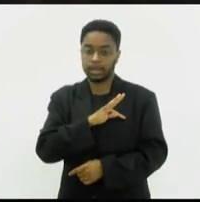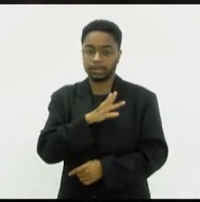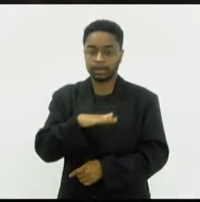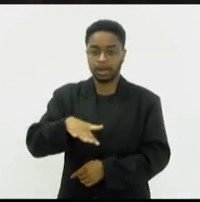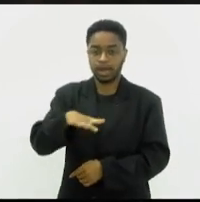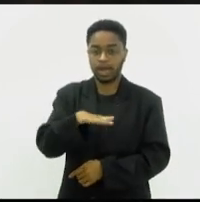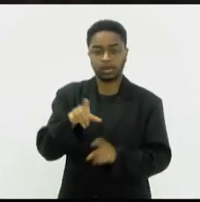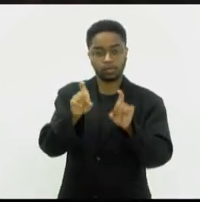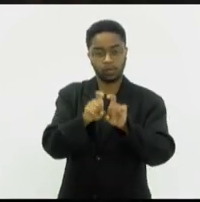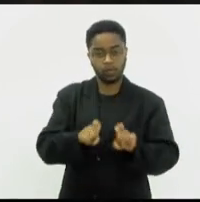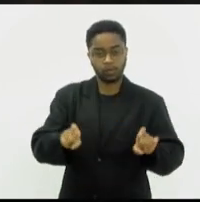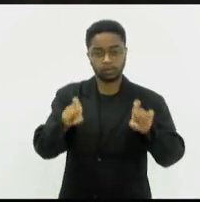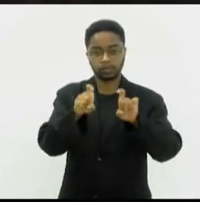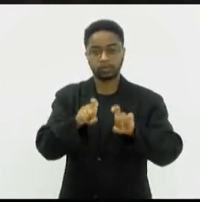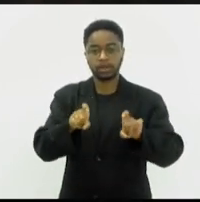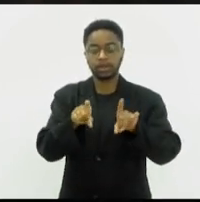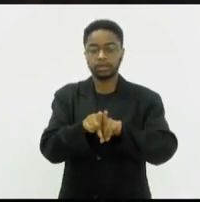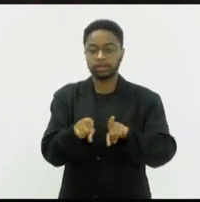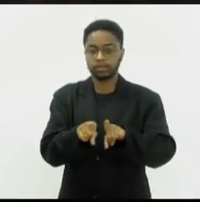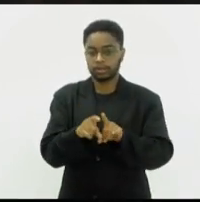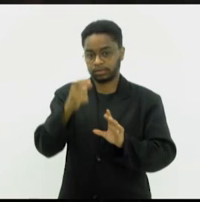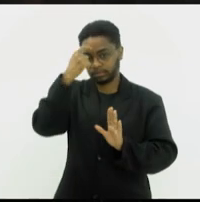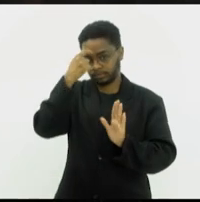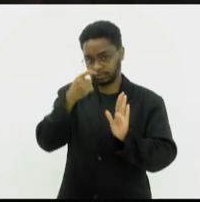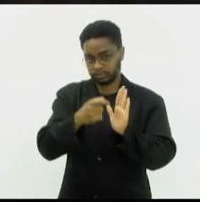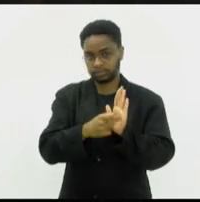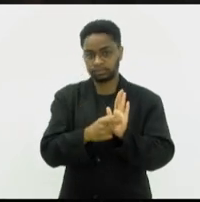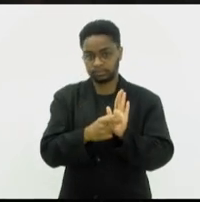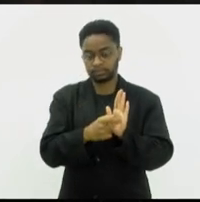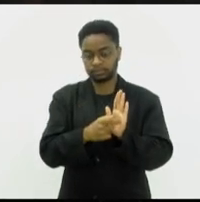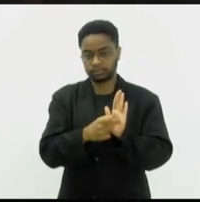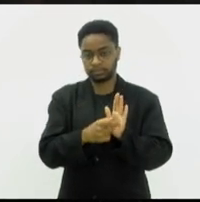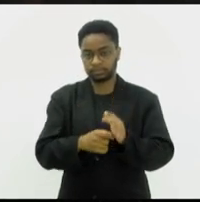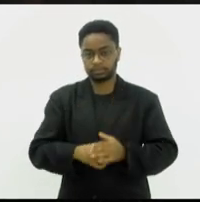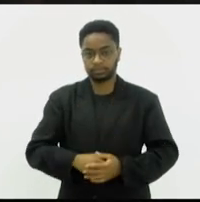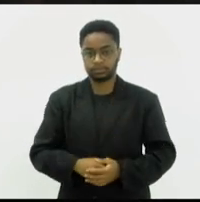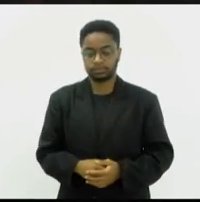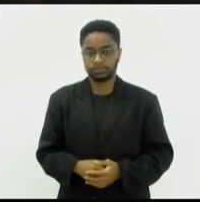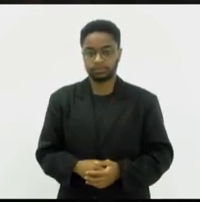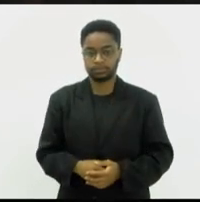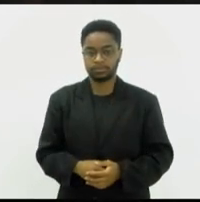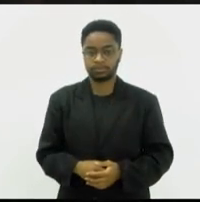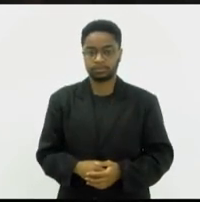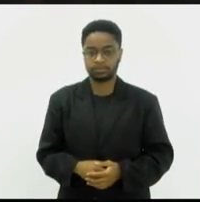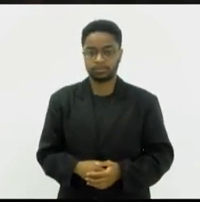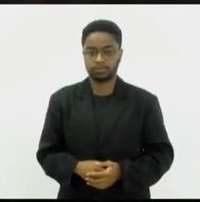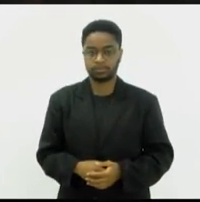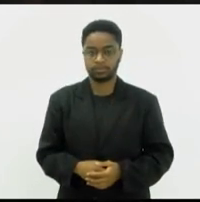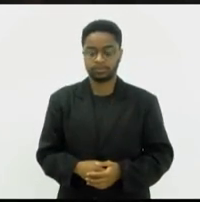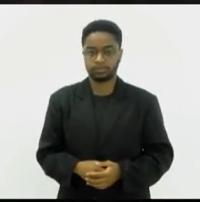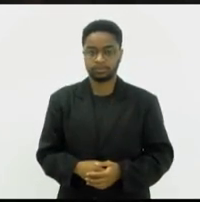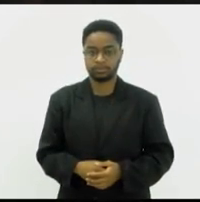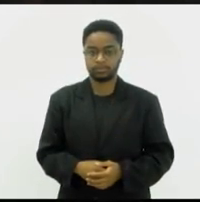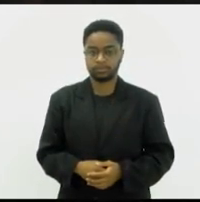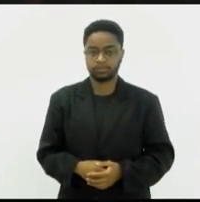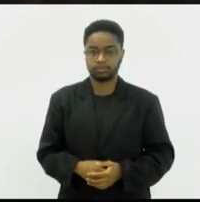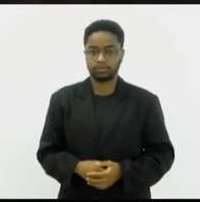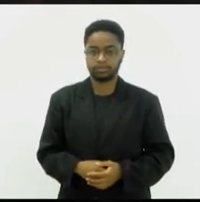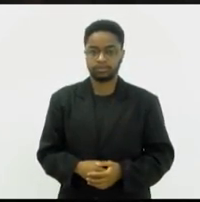inteligências artificiais, passam por um forte